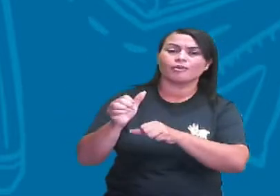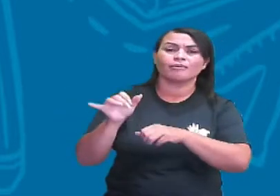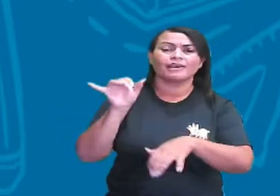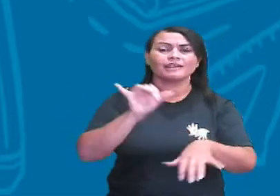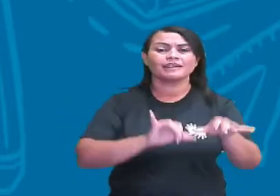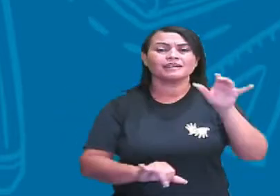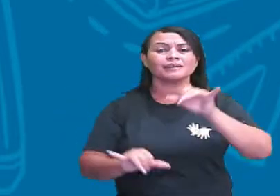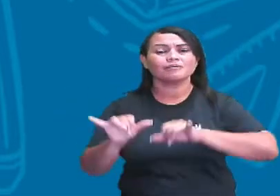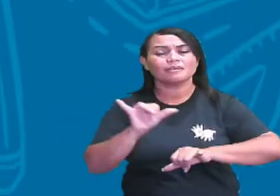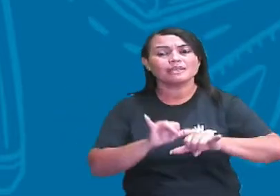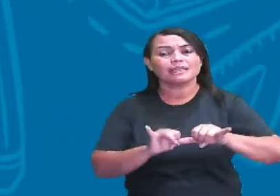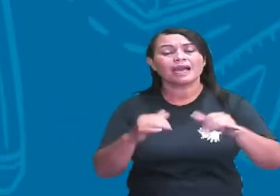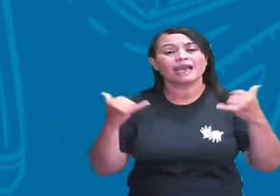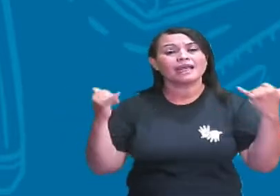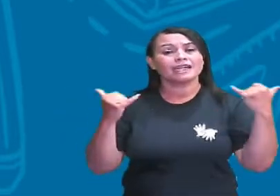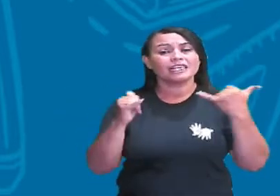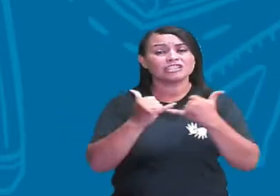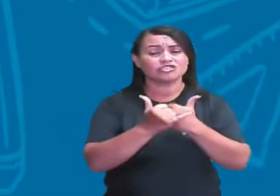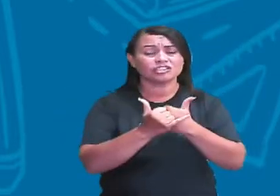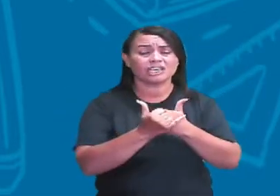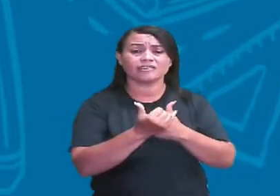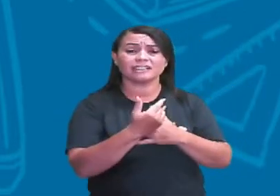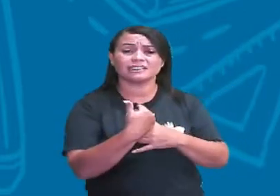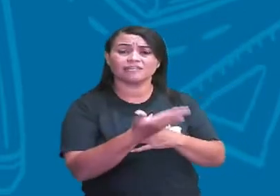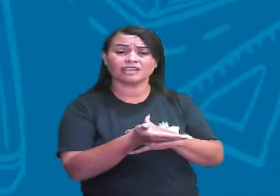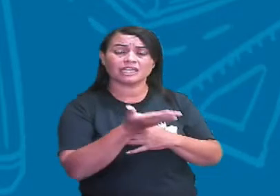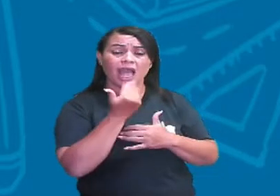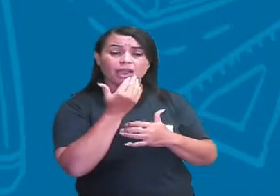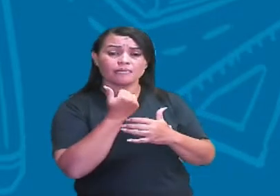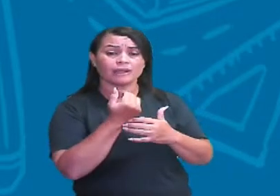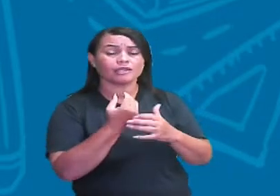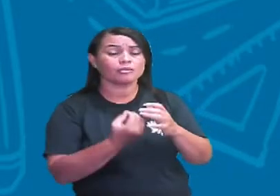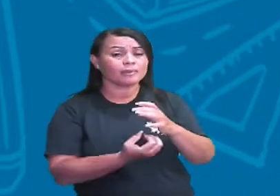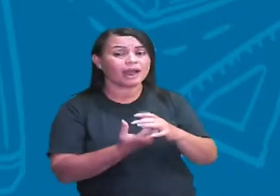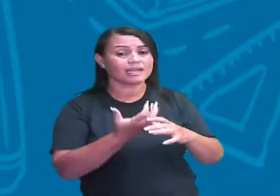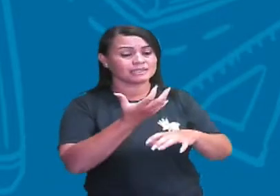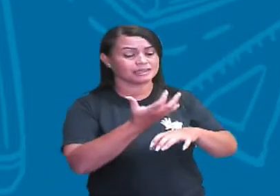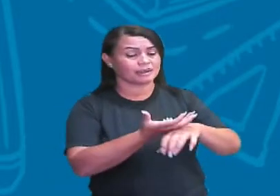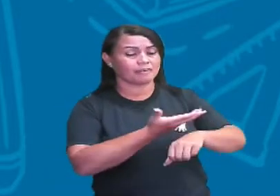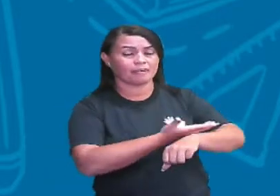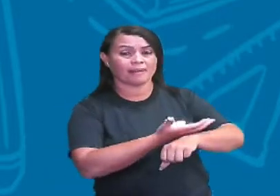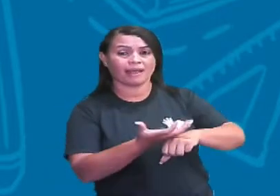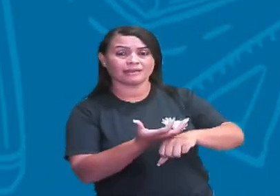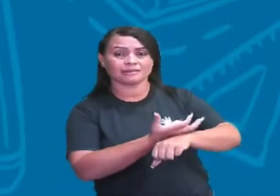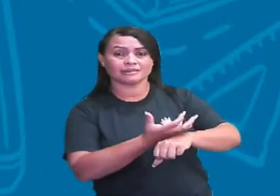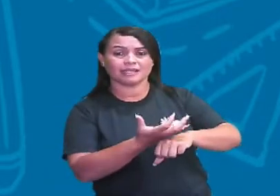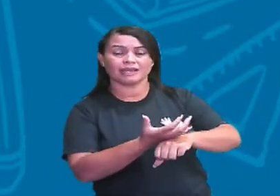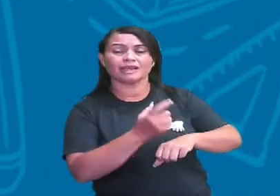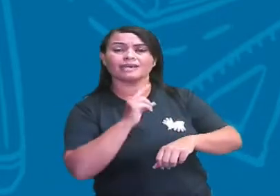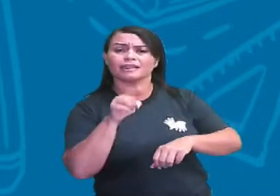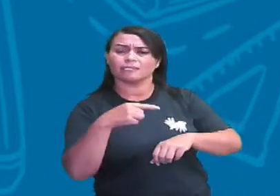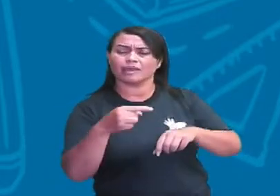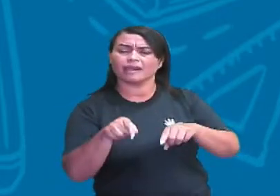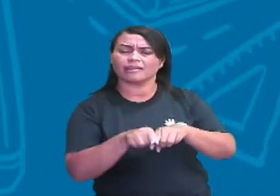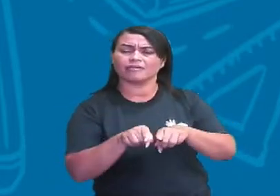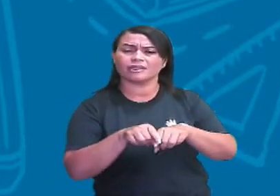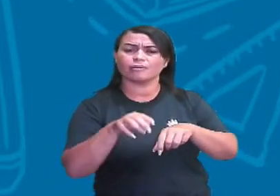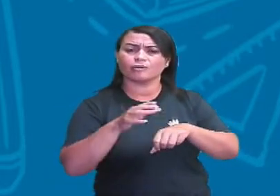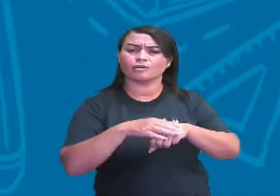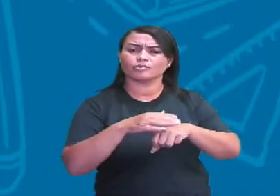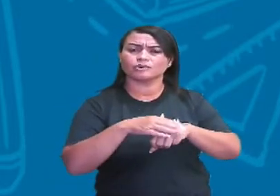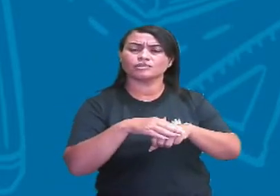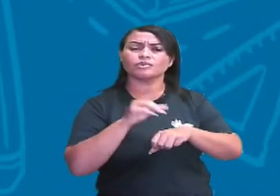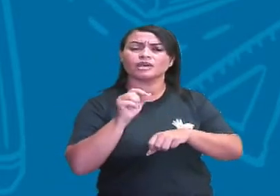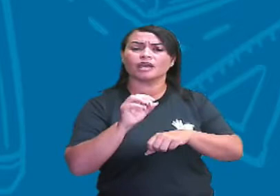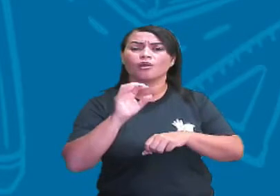energia que vai servir de alimento para essa planta, está certo? E como produto, ela vai produzir também oxigênio.